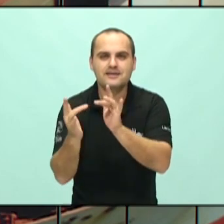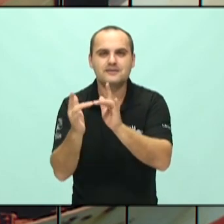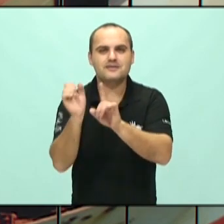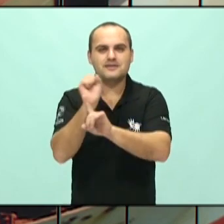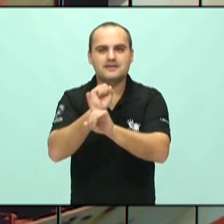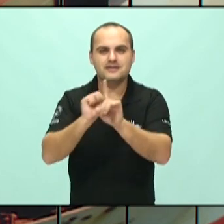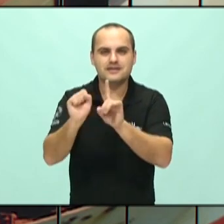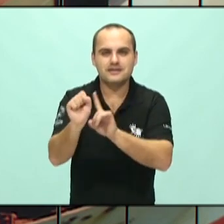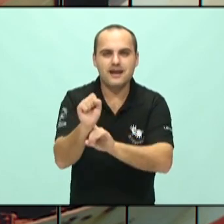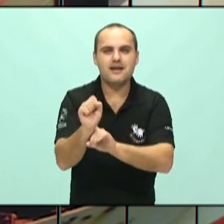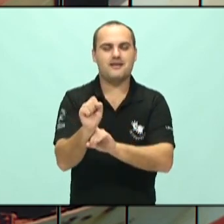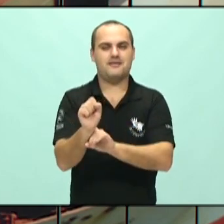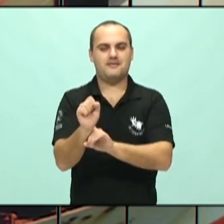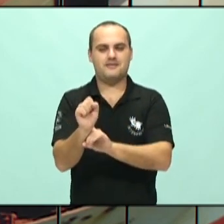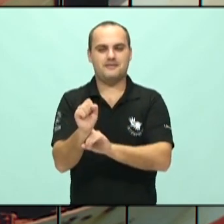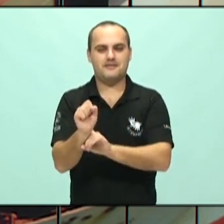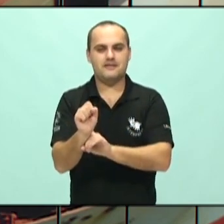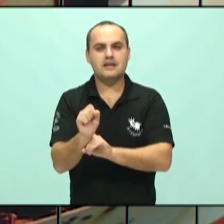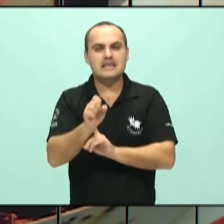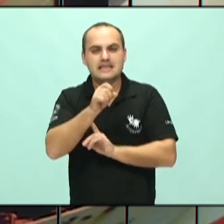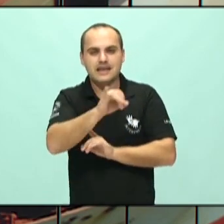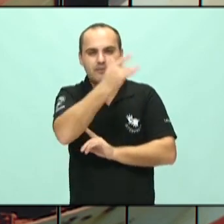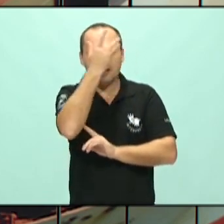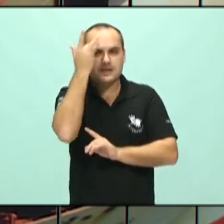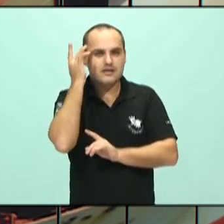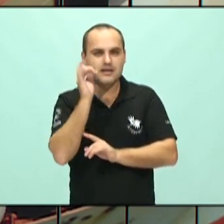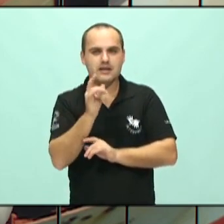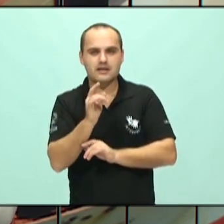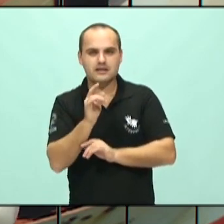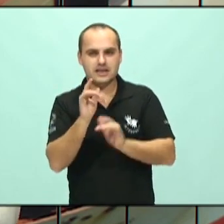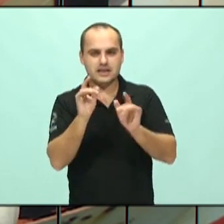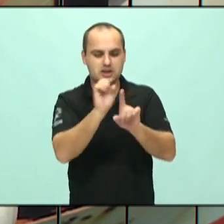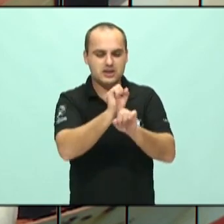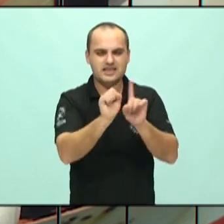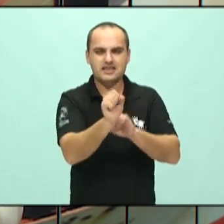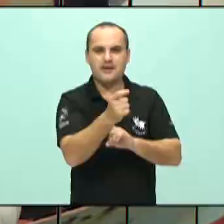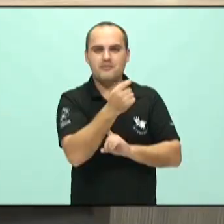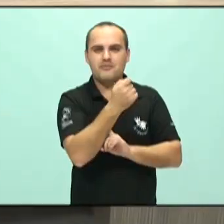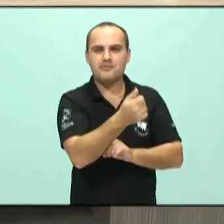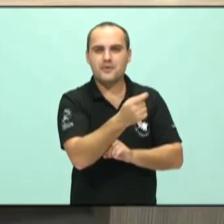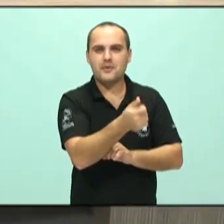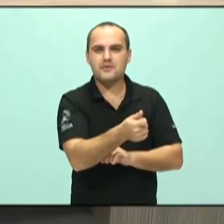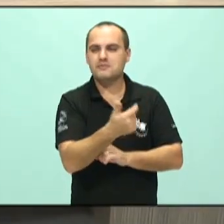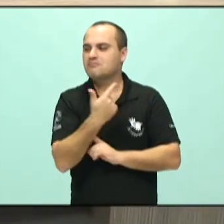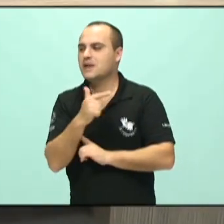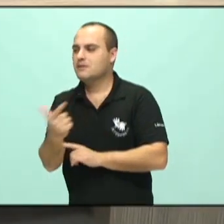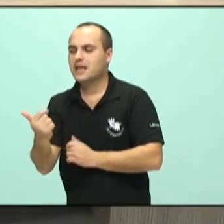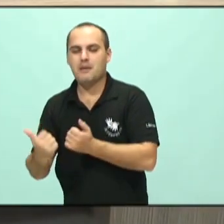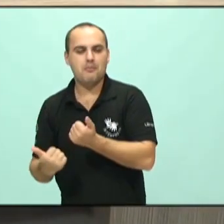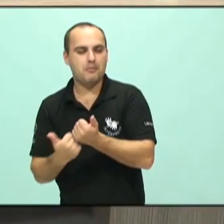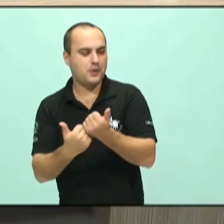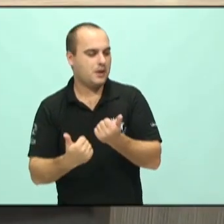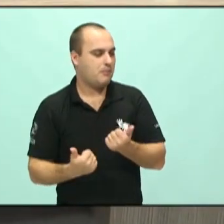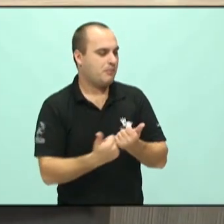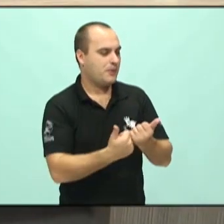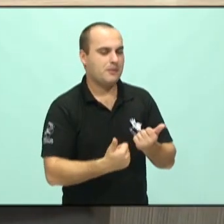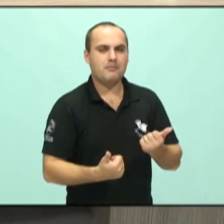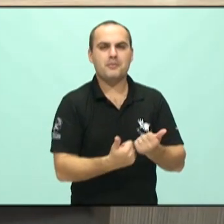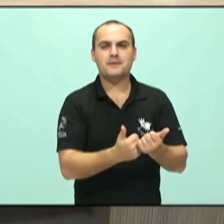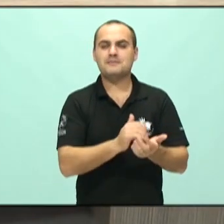apoio. Quanto menos a gente socializa, menos pontos de apoio eu tenho se precisar. Então, grupos